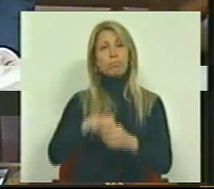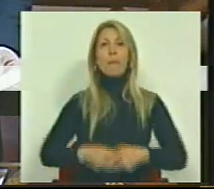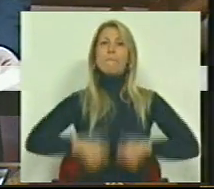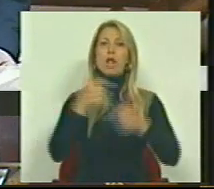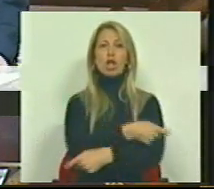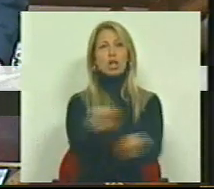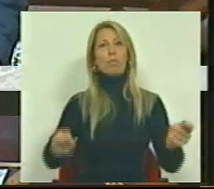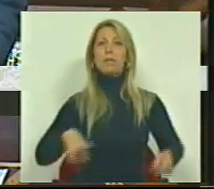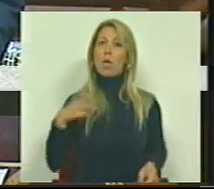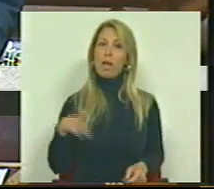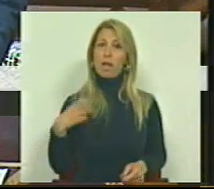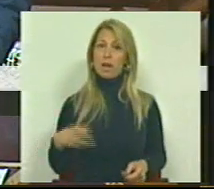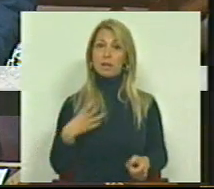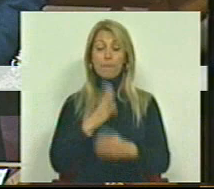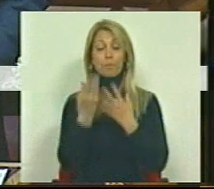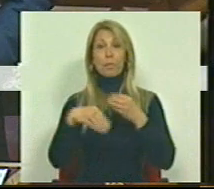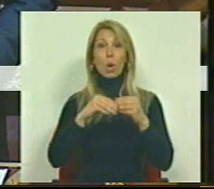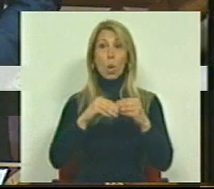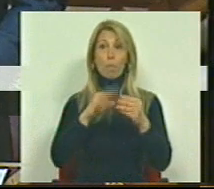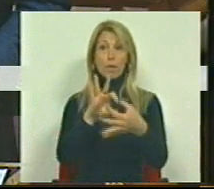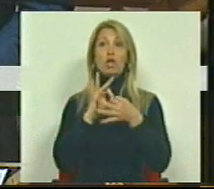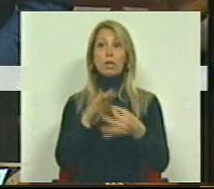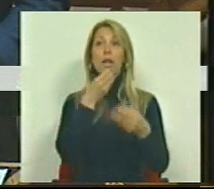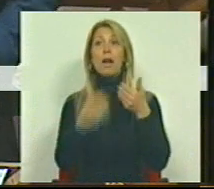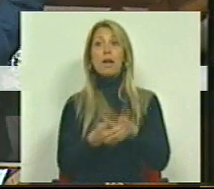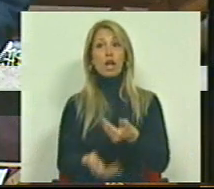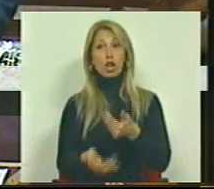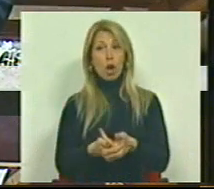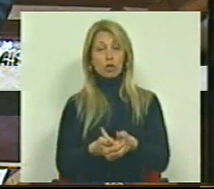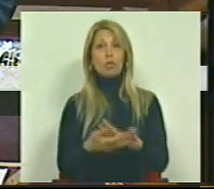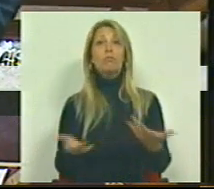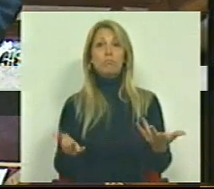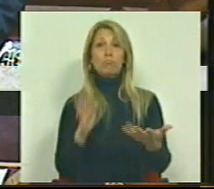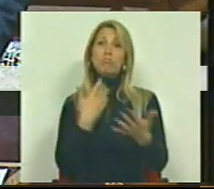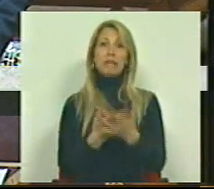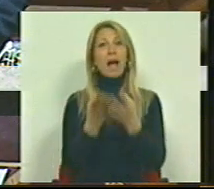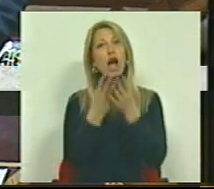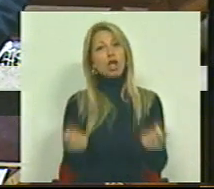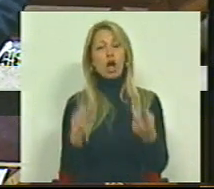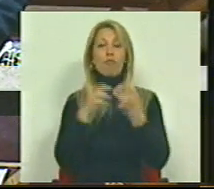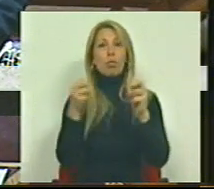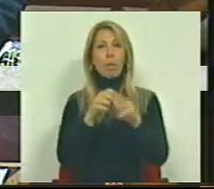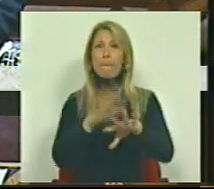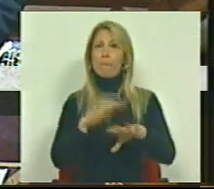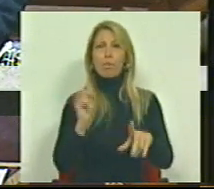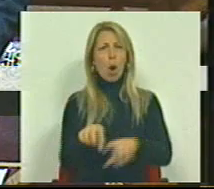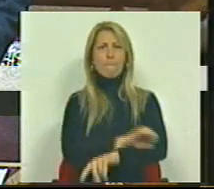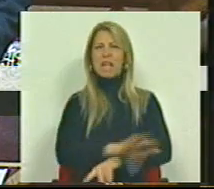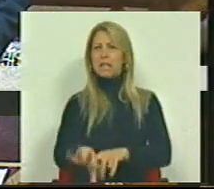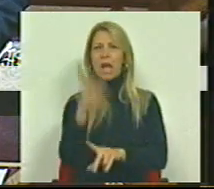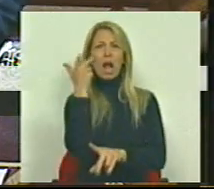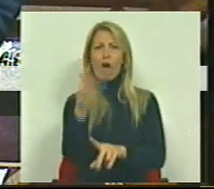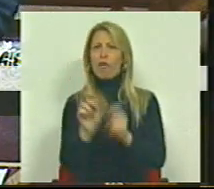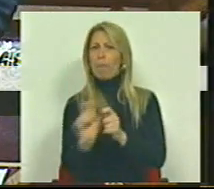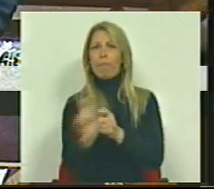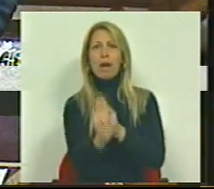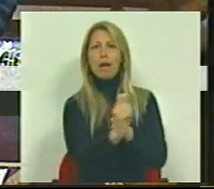distribuição da riqueza. O complemento solidário de idosos serve para mitigar o problema das pensões de miséria. Mas mesmo este